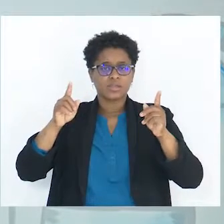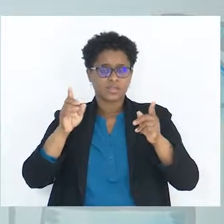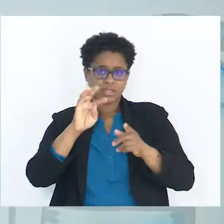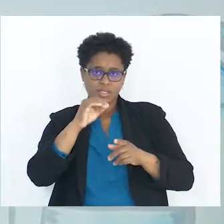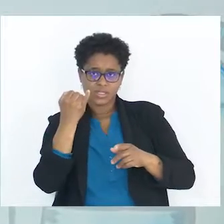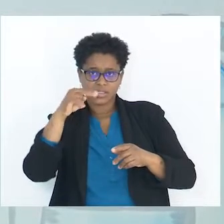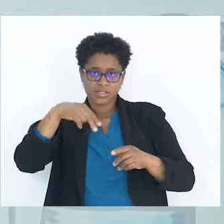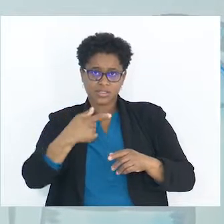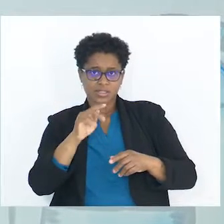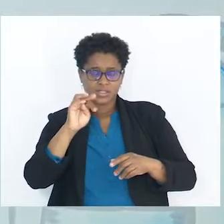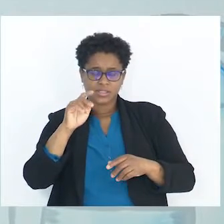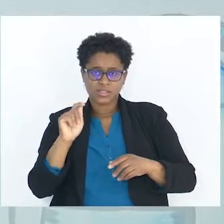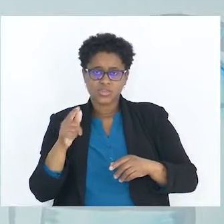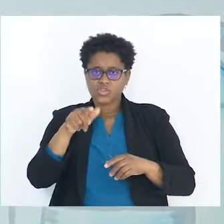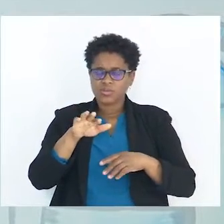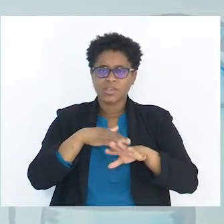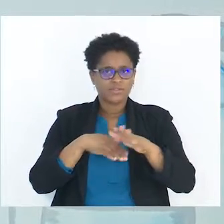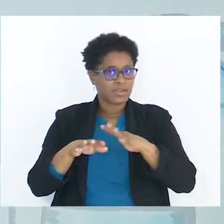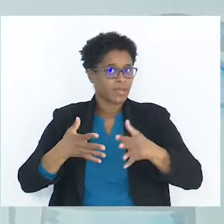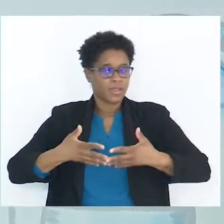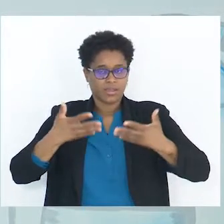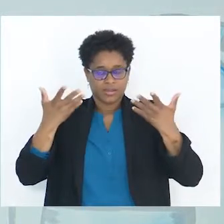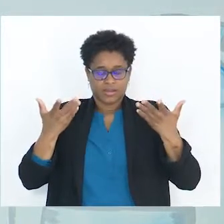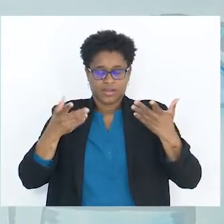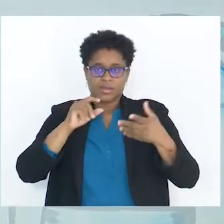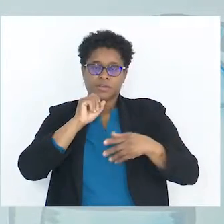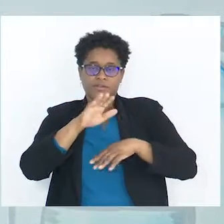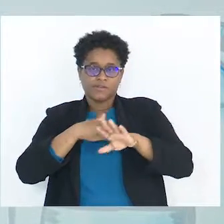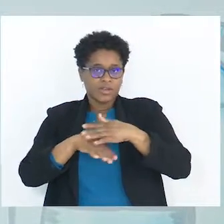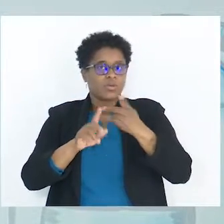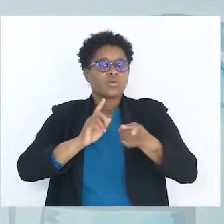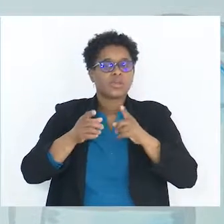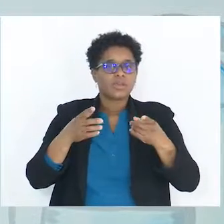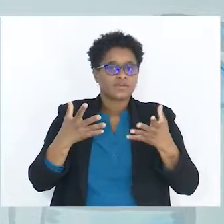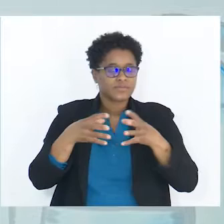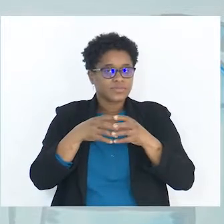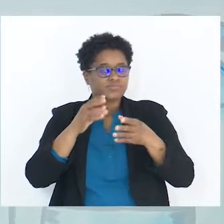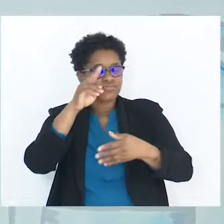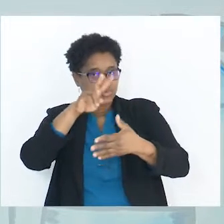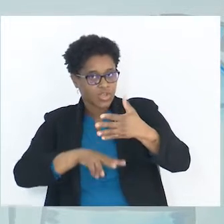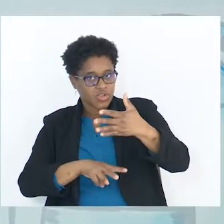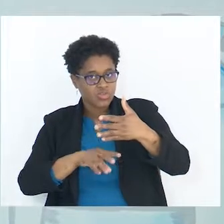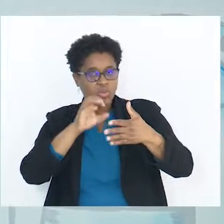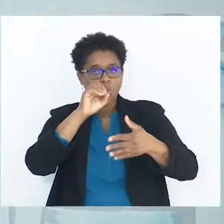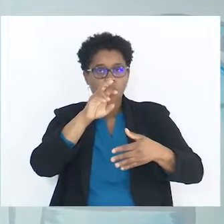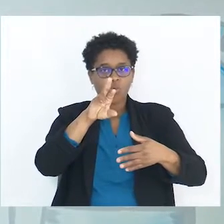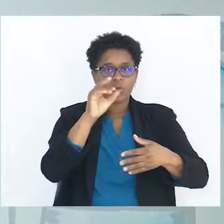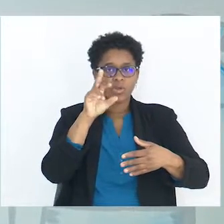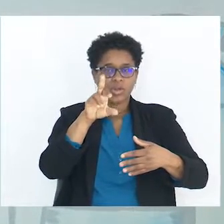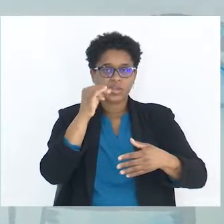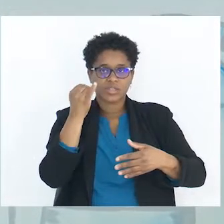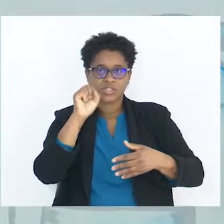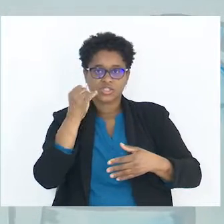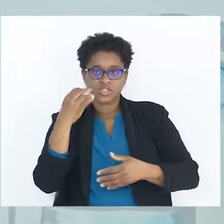solta para fazer aquilo que é contrair aquele texto original. Por isso, tu podes trabalhar à vontade,